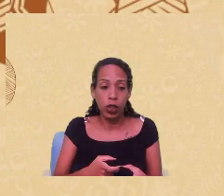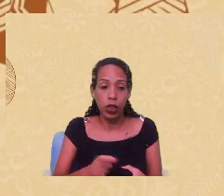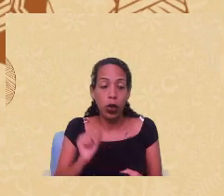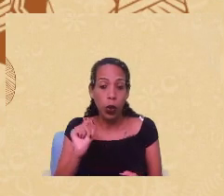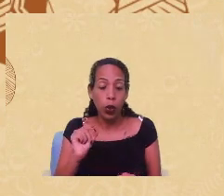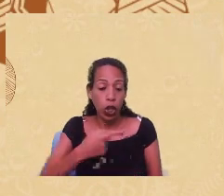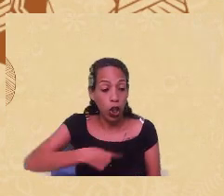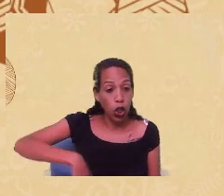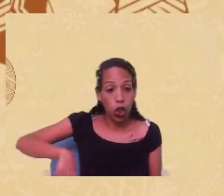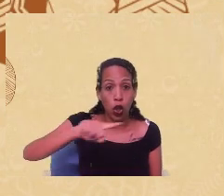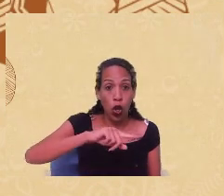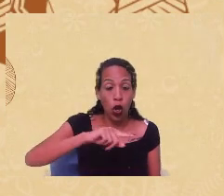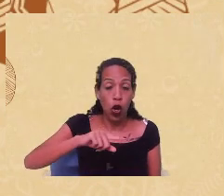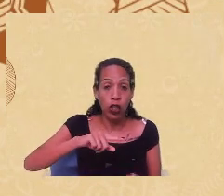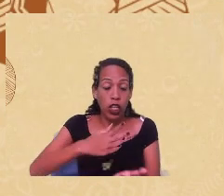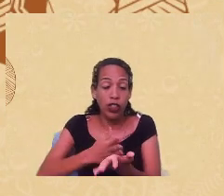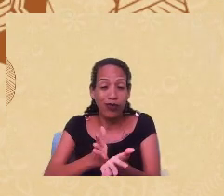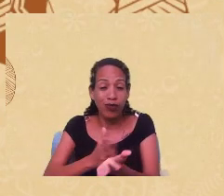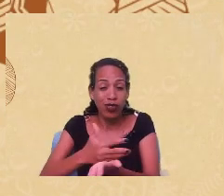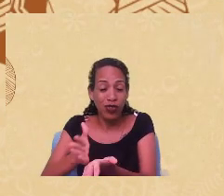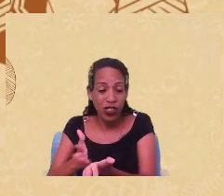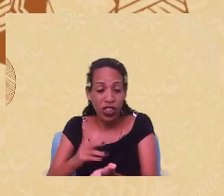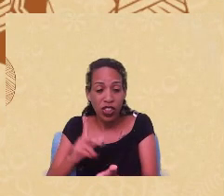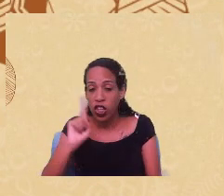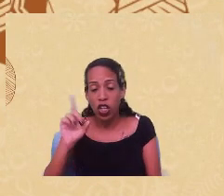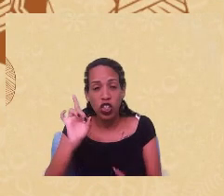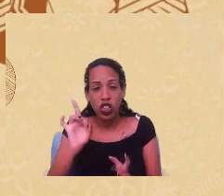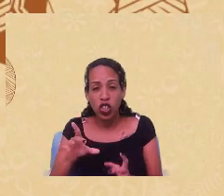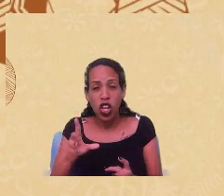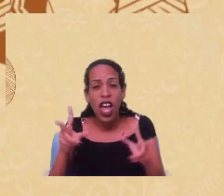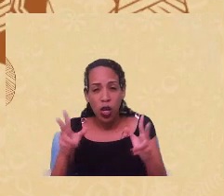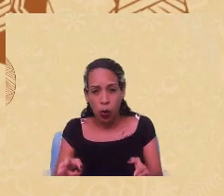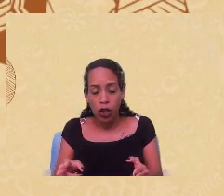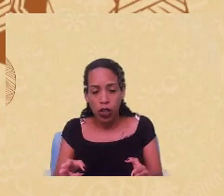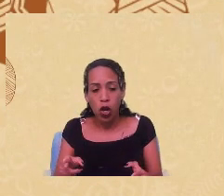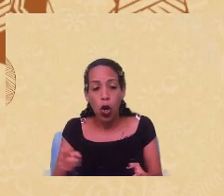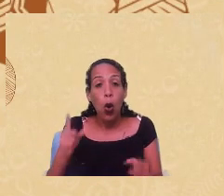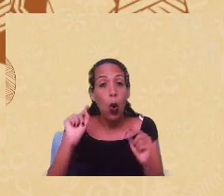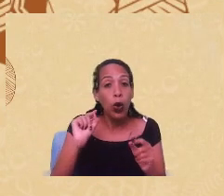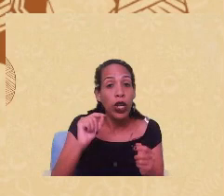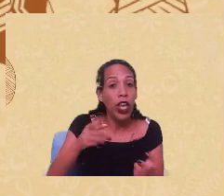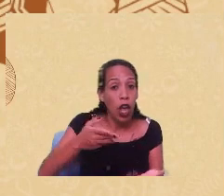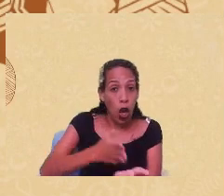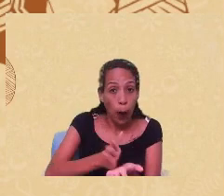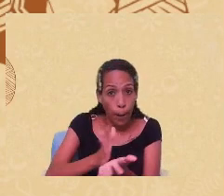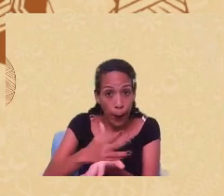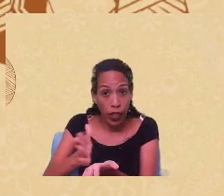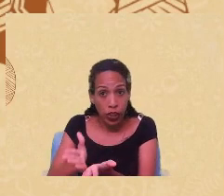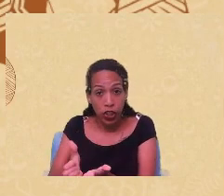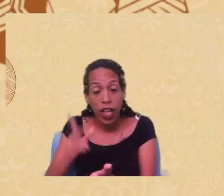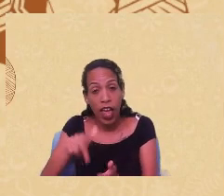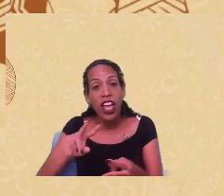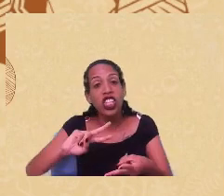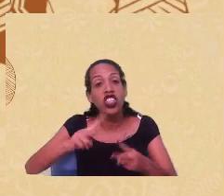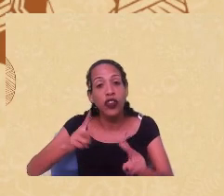partilha não é a igualdade. O que a gente partilha é a diferença.